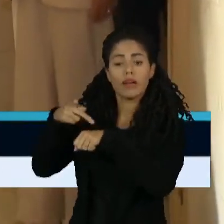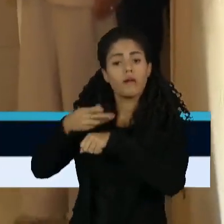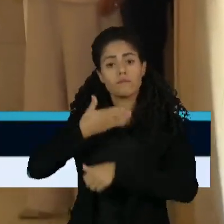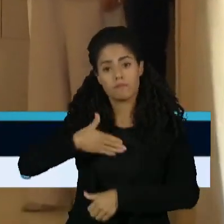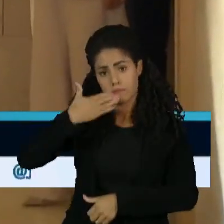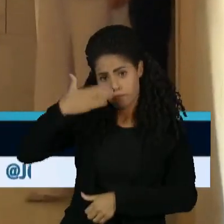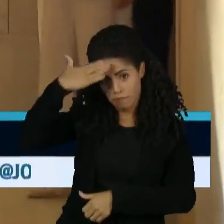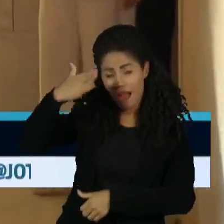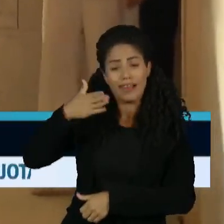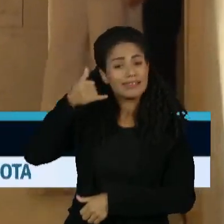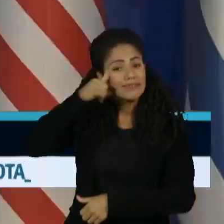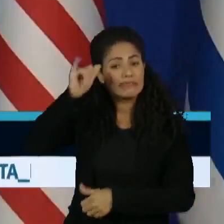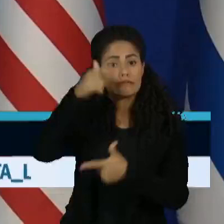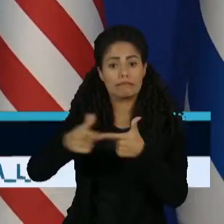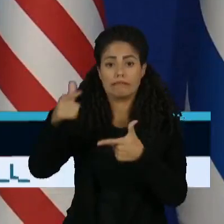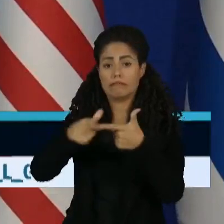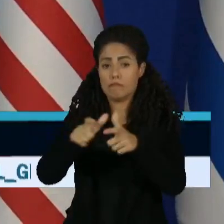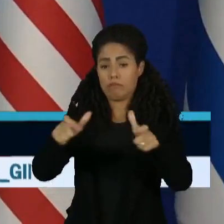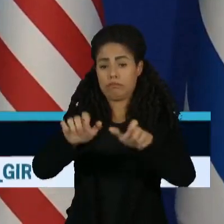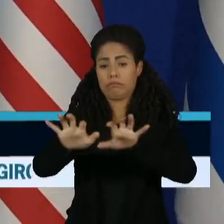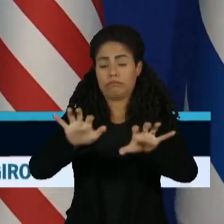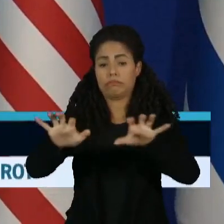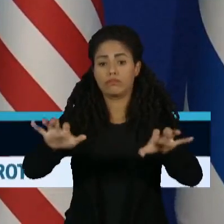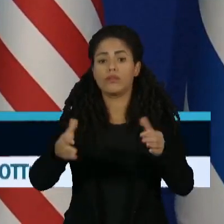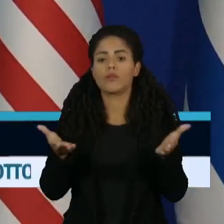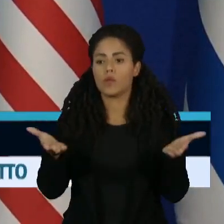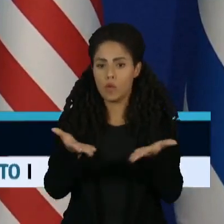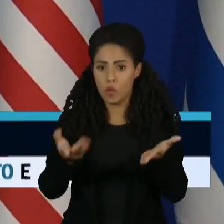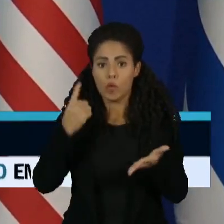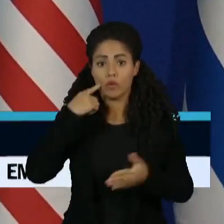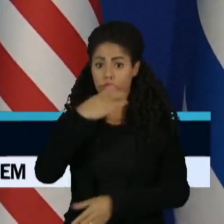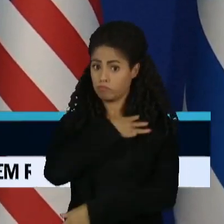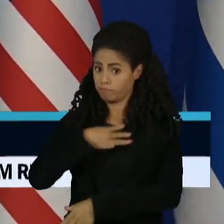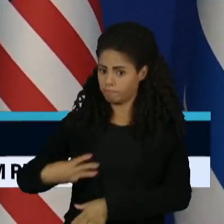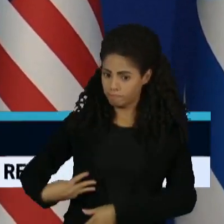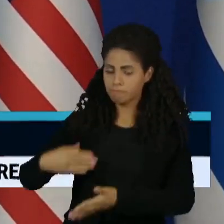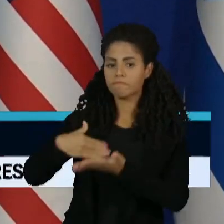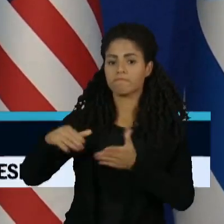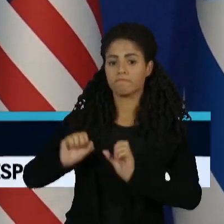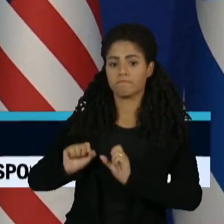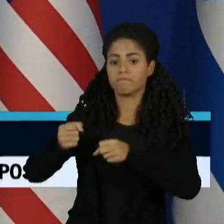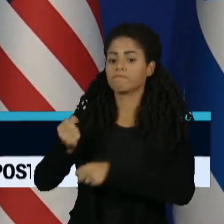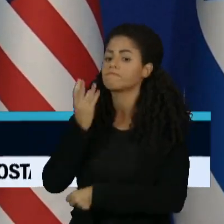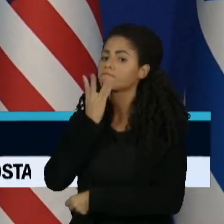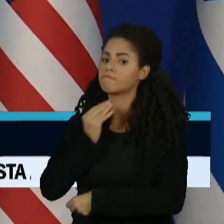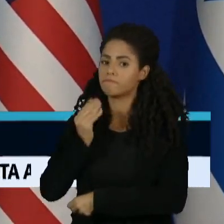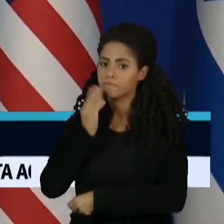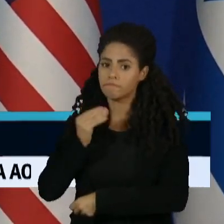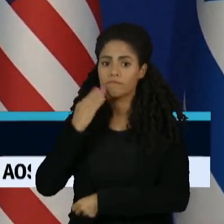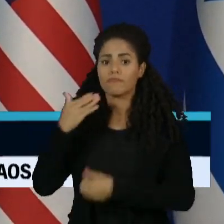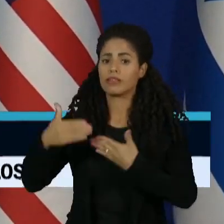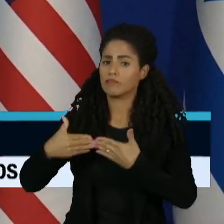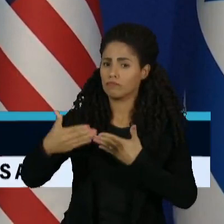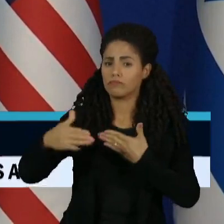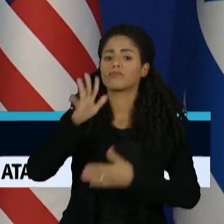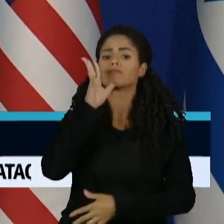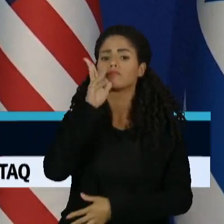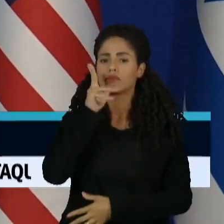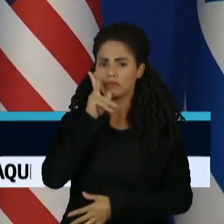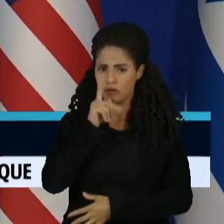um conflito mais amplo. Hoje, ouviu do ministro da Defesa de Israel que será uma longa guerra.